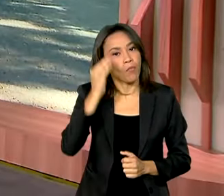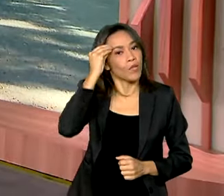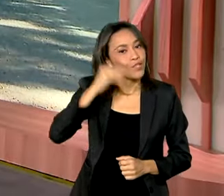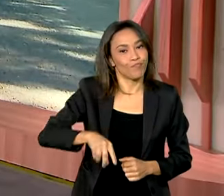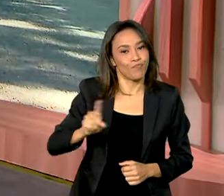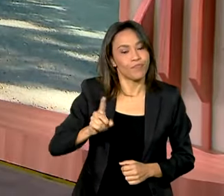informações.